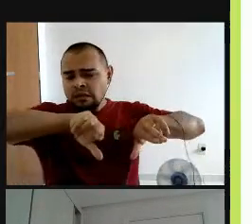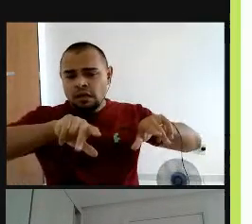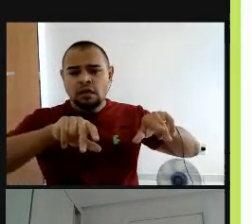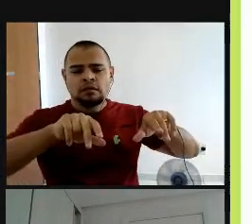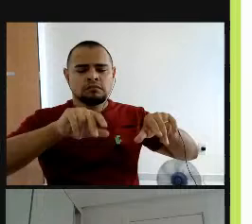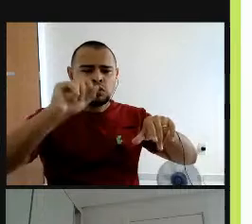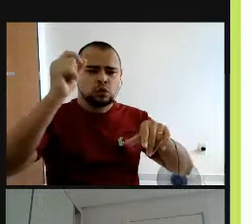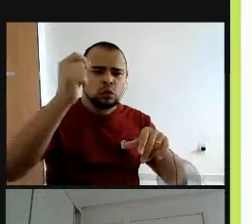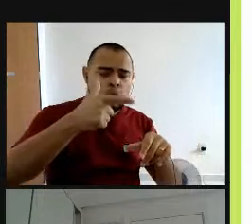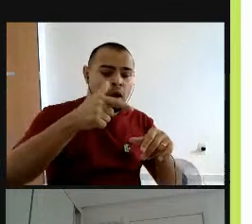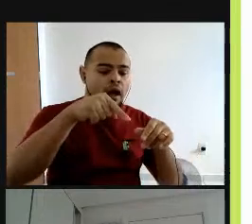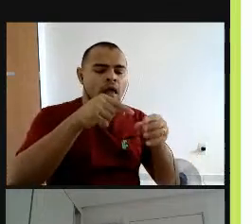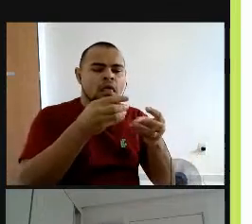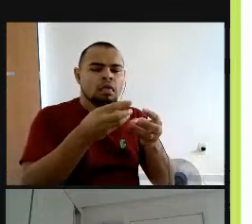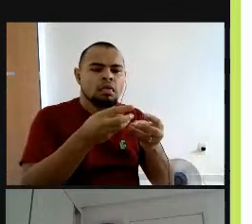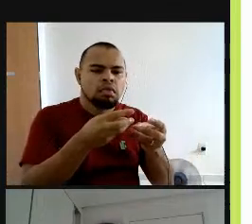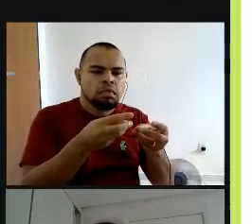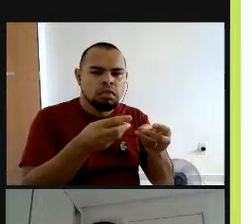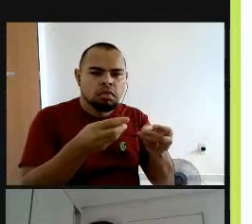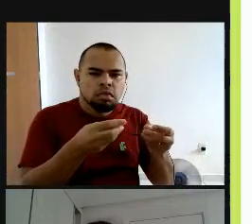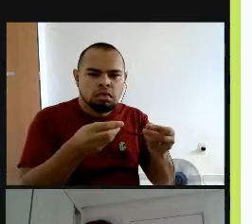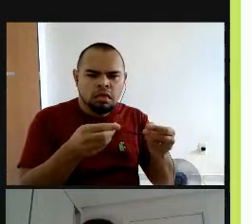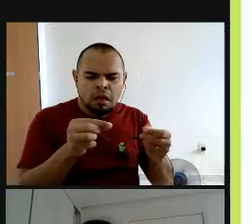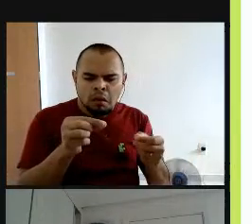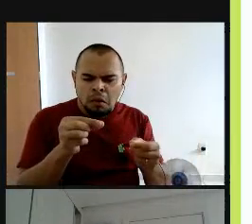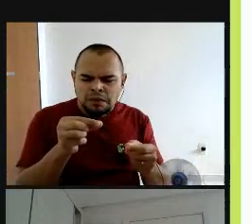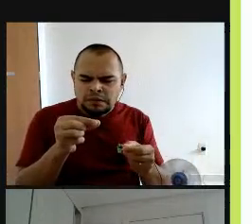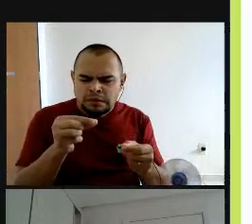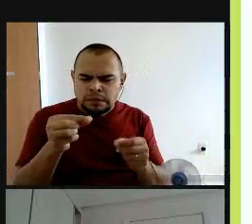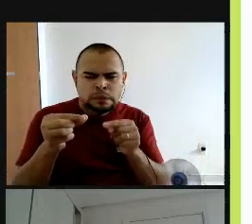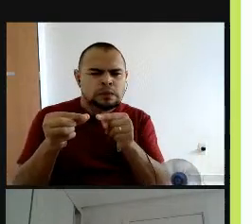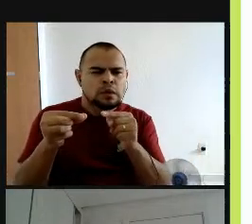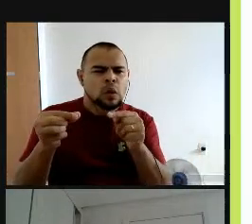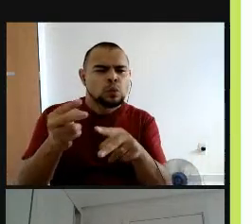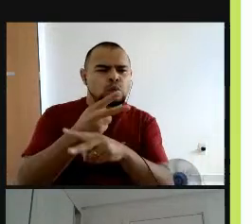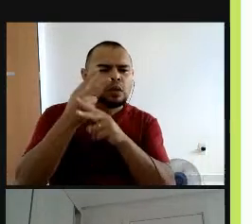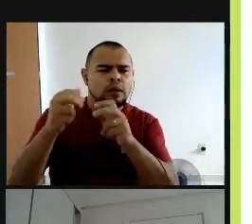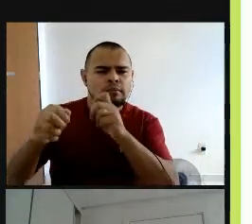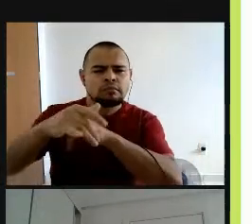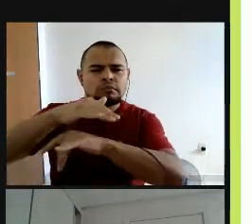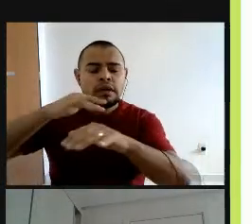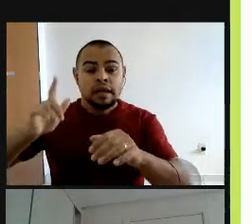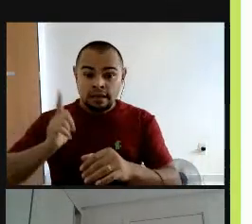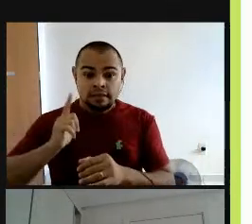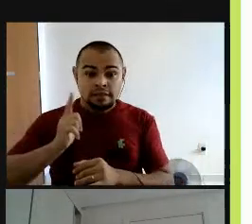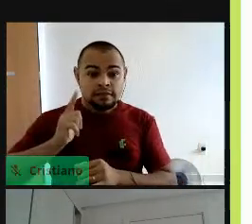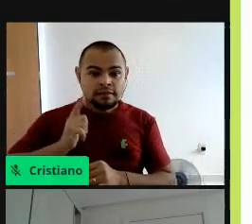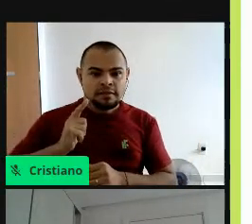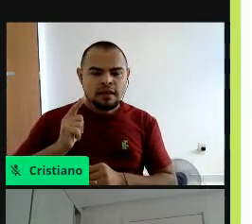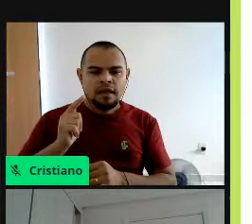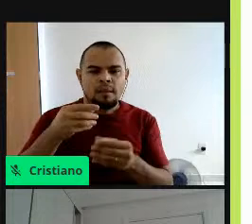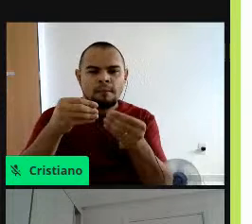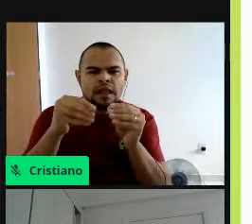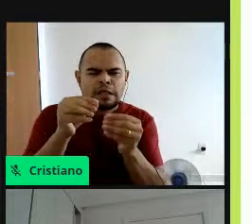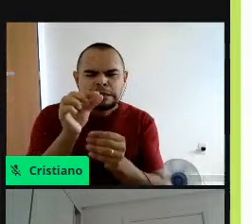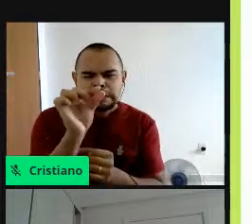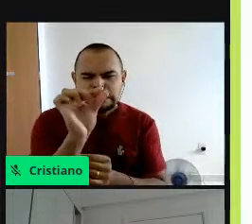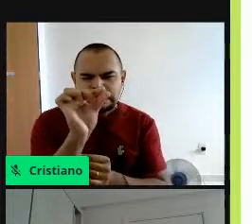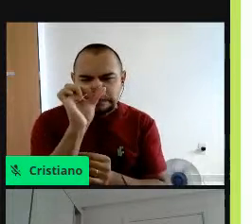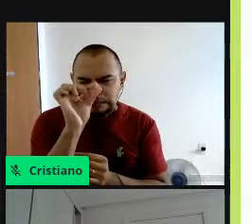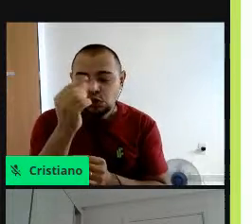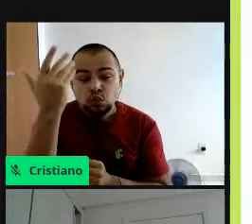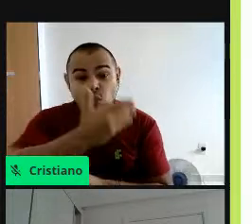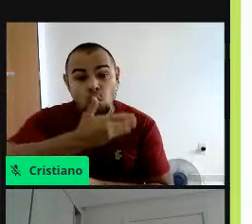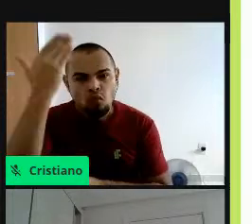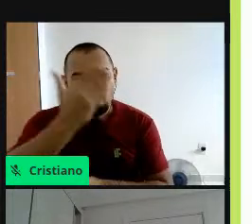gerando mesoplástico, microplástico e até nanoplástico, né, tem plástico que a gente consegue nem enxergar a olho nu, de tão pequeno que